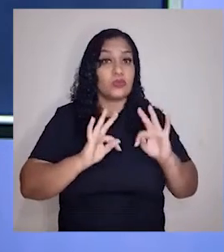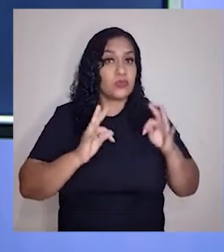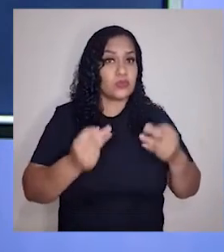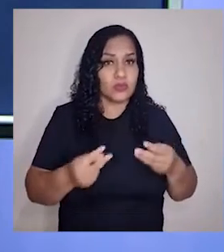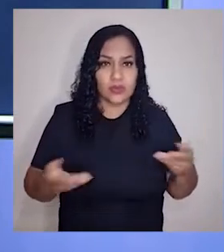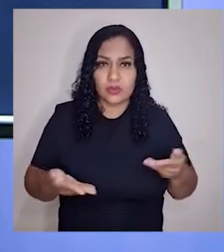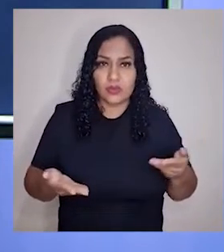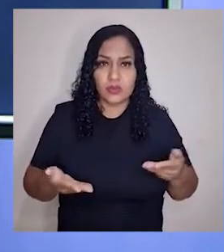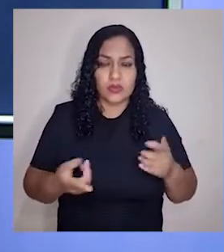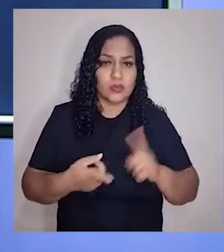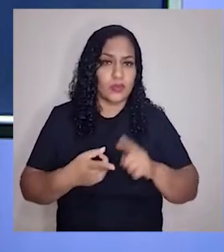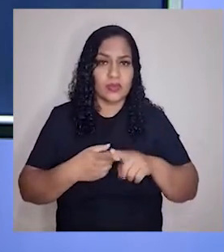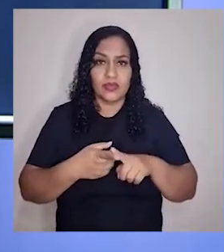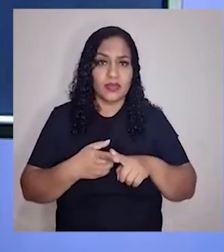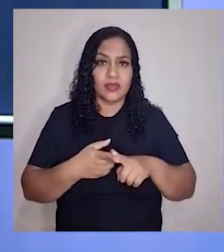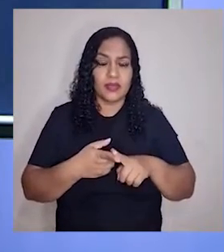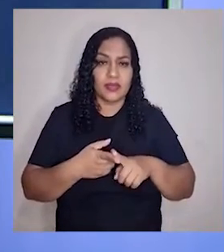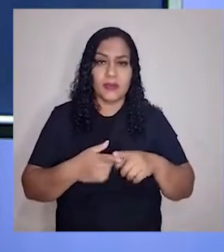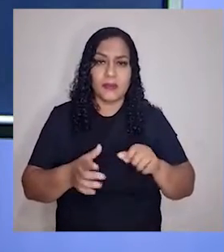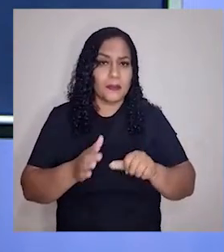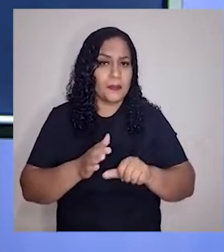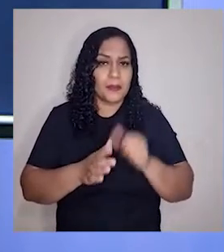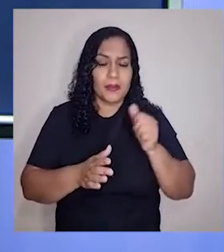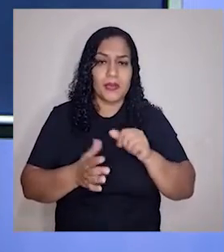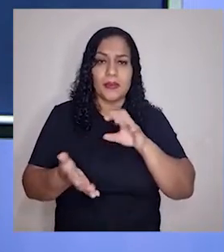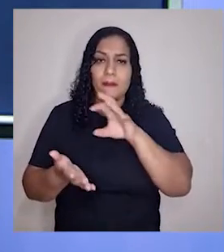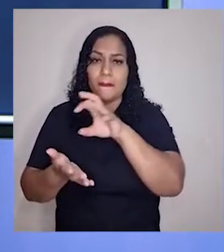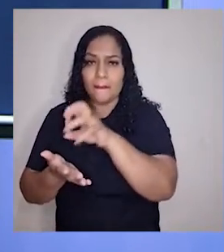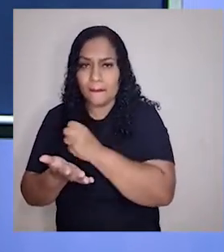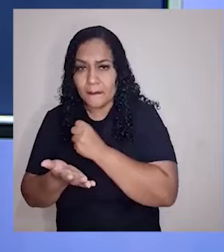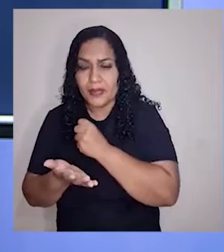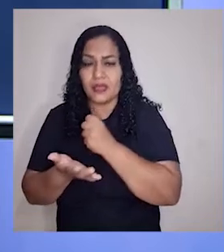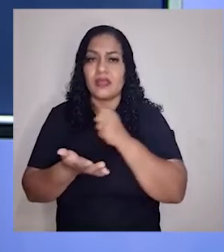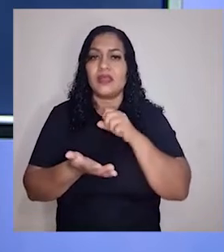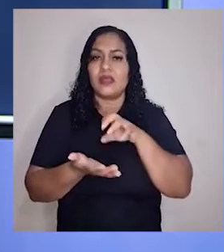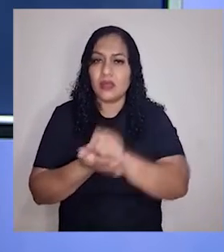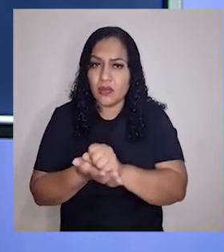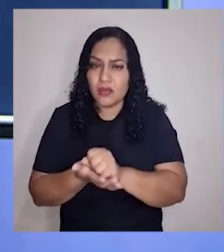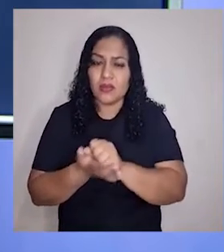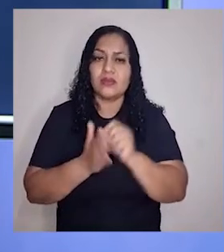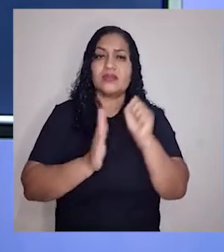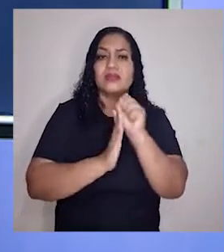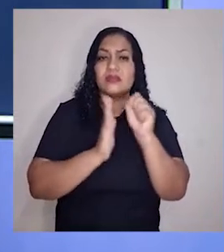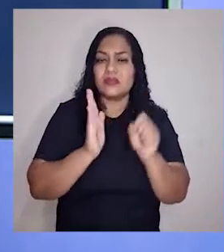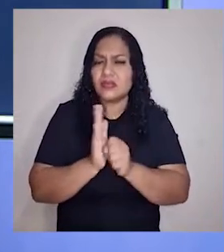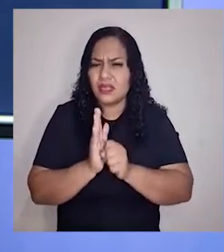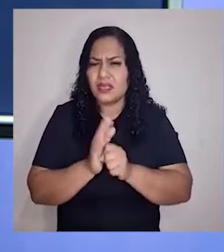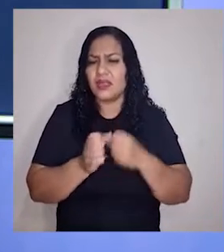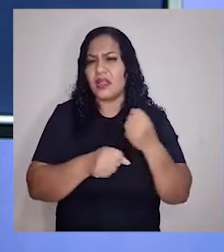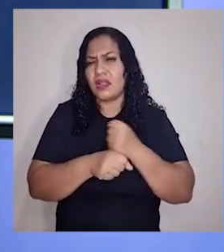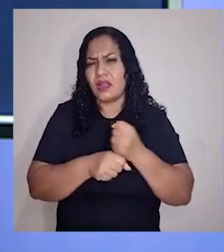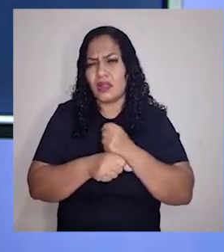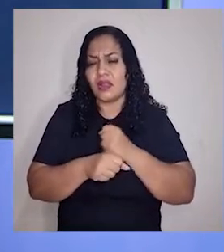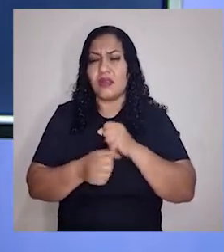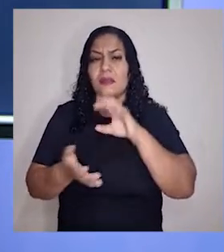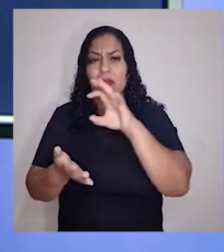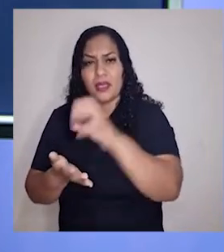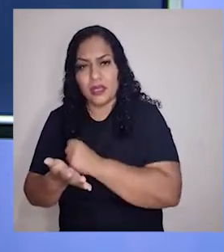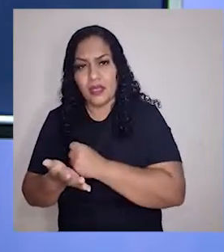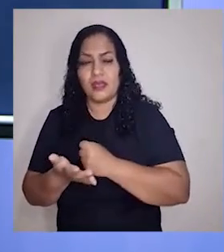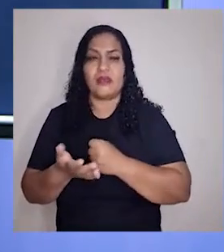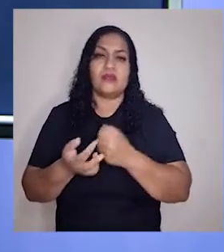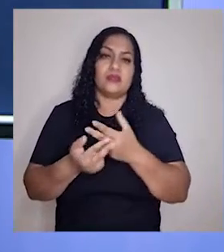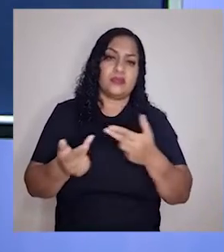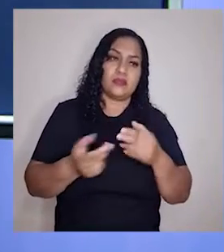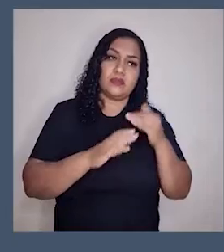frente de tudo até hoje. Porque largaram na frente. Tinha o dinheiro acumulado de século de exploração colonial. A